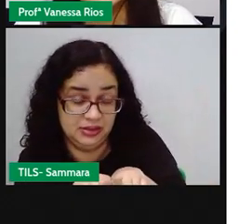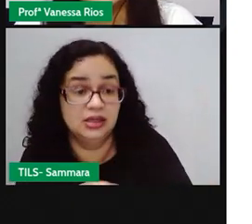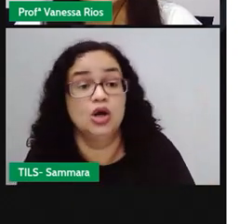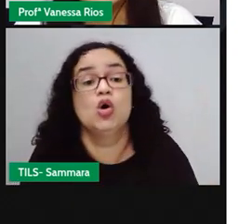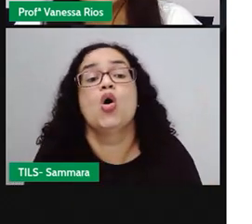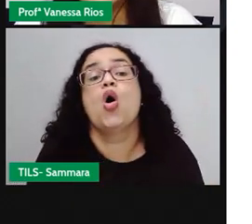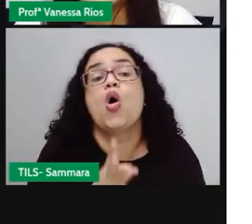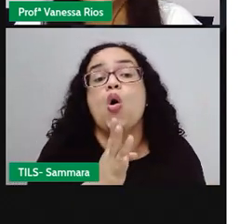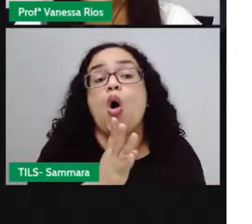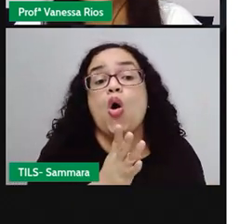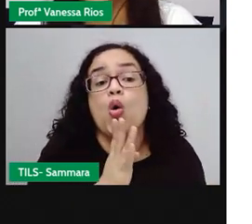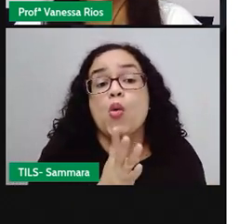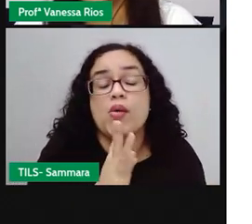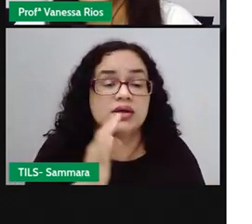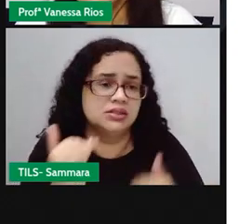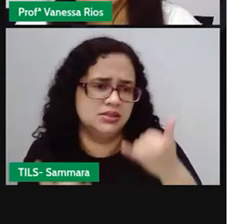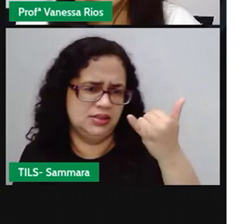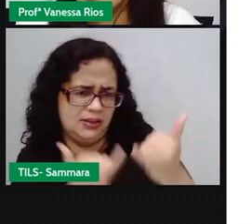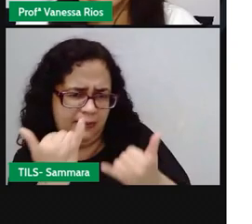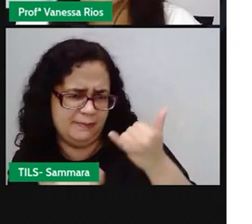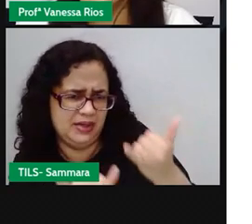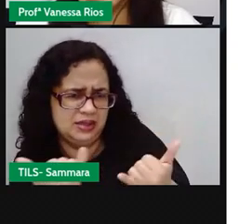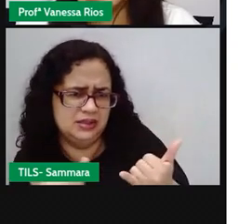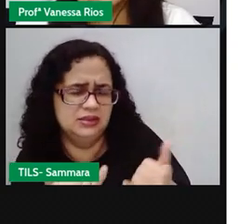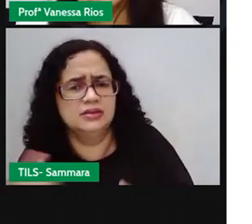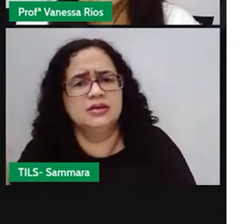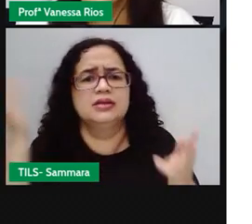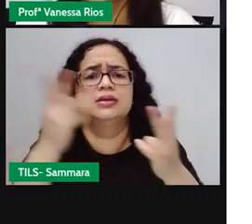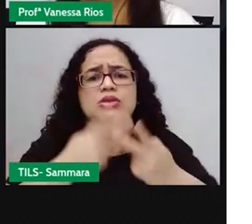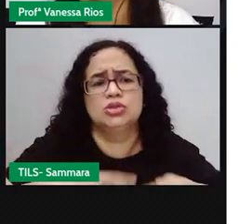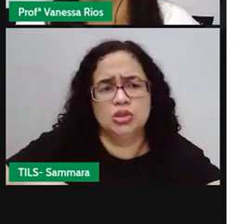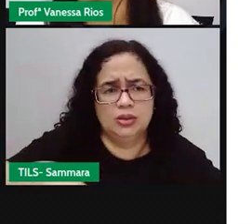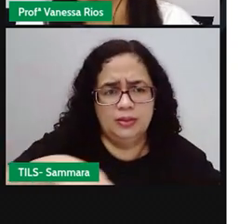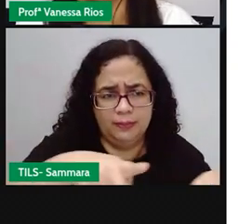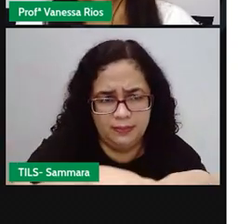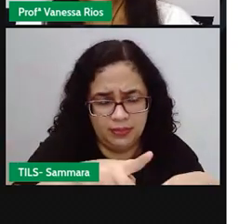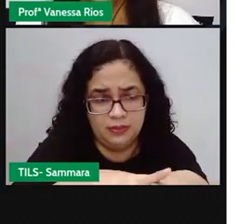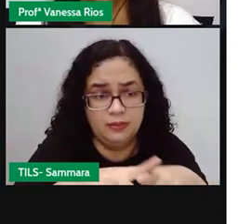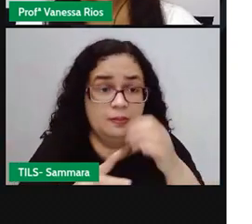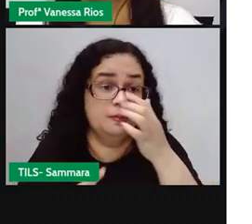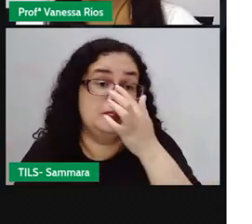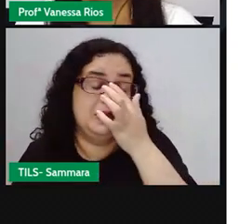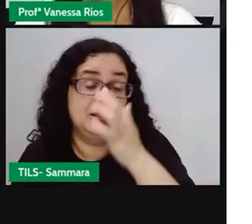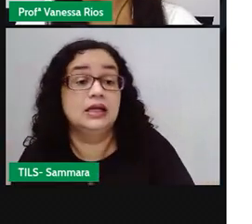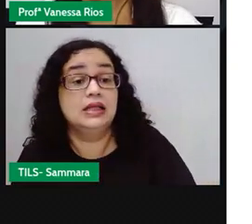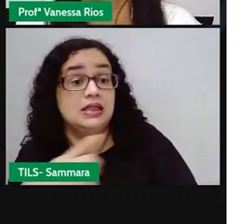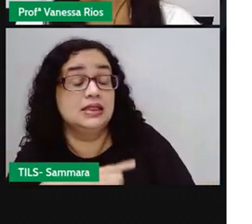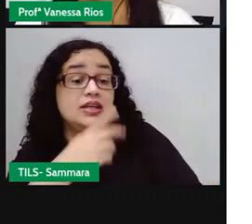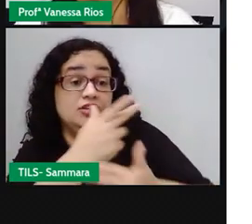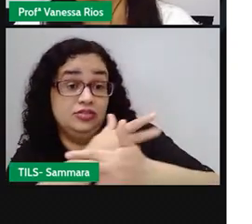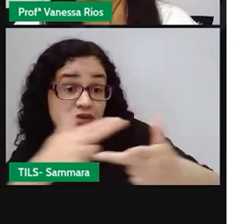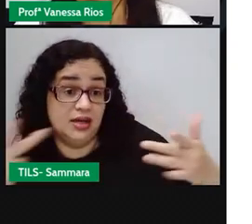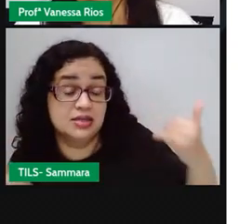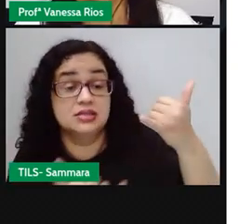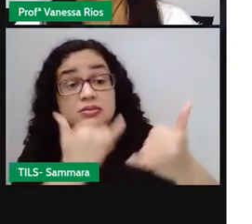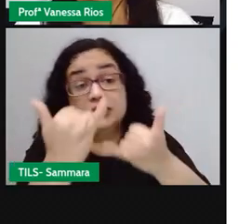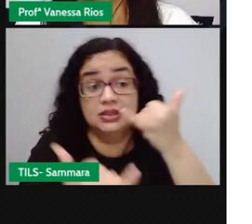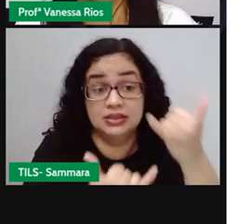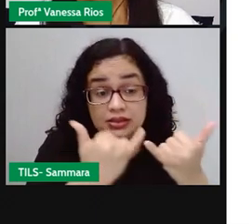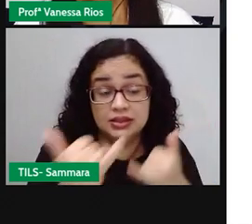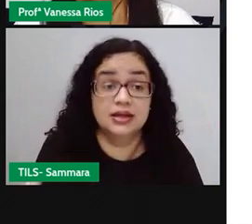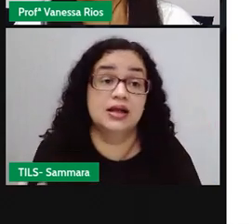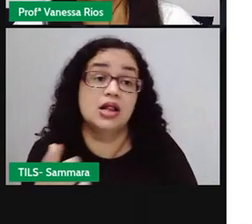conhece alguma brincadeira da nossa tradição popular? Pois é. Existem brincadeiras aí que